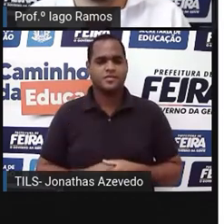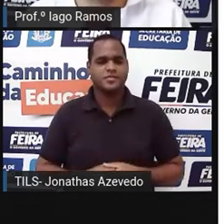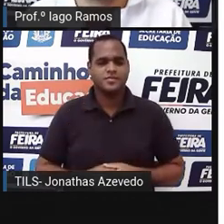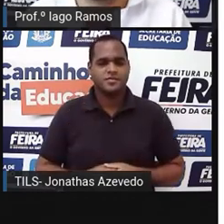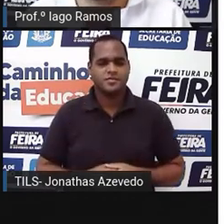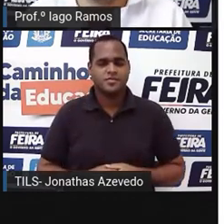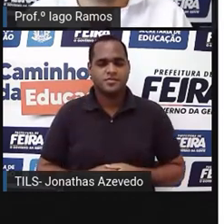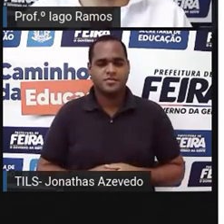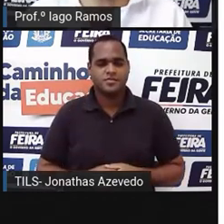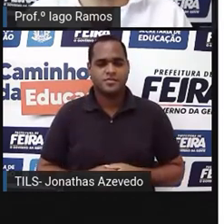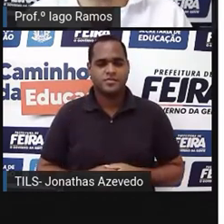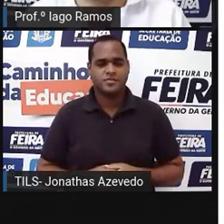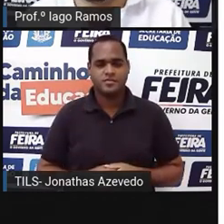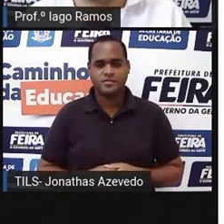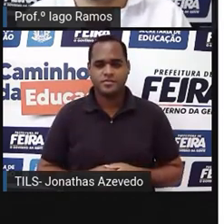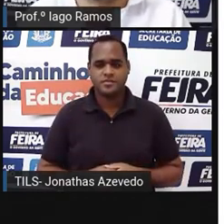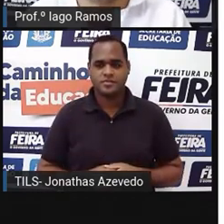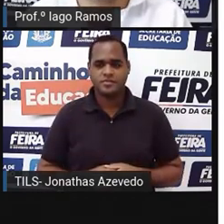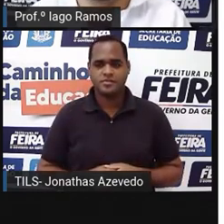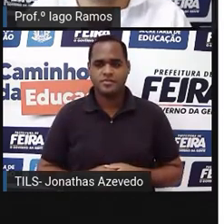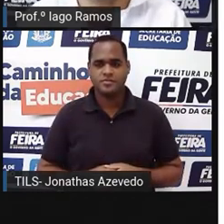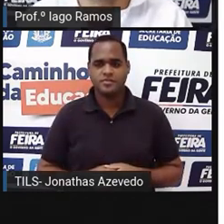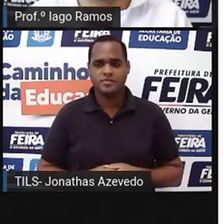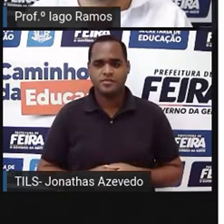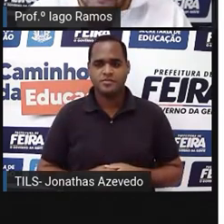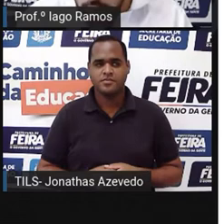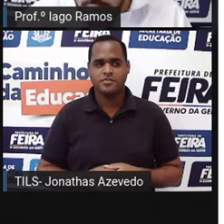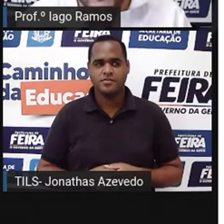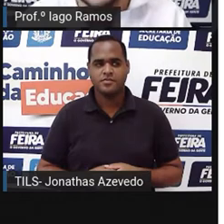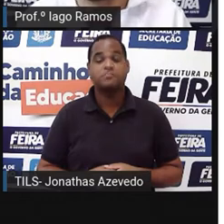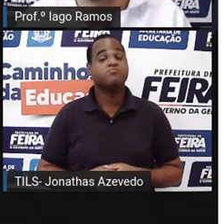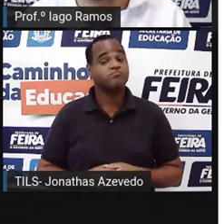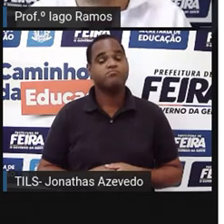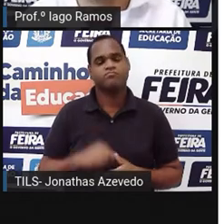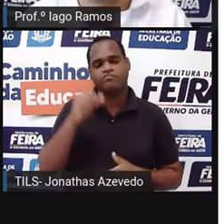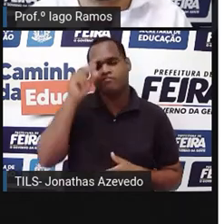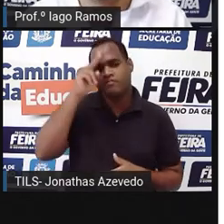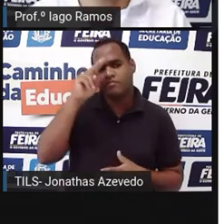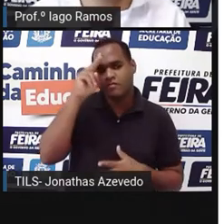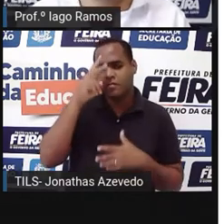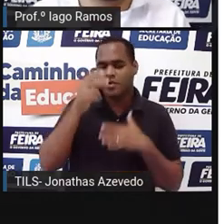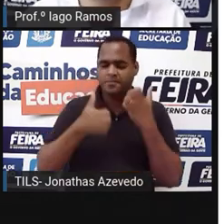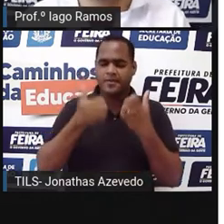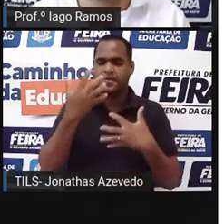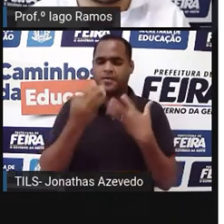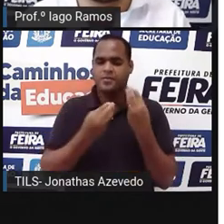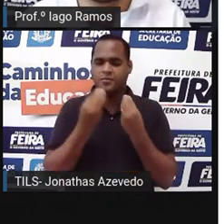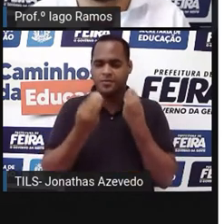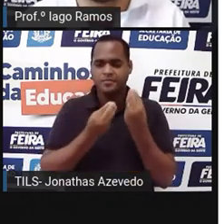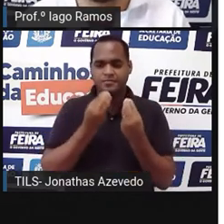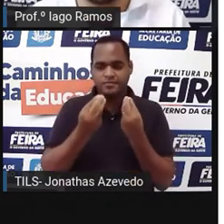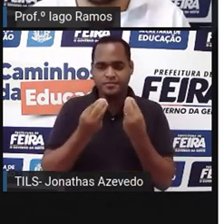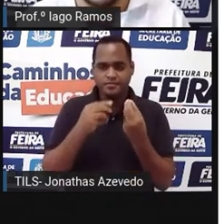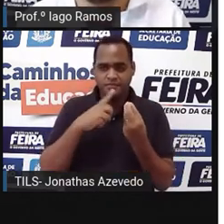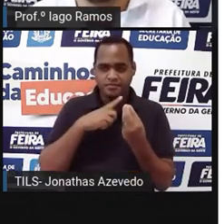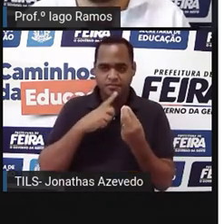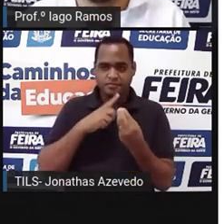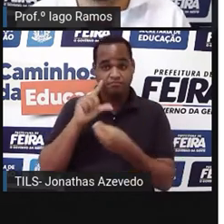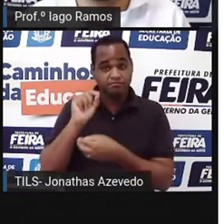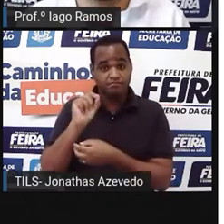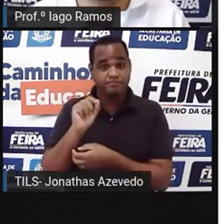Bom, e aí vamos relembrar, né, como é esse teorema de Pitágoras, tá bom?